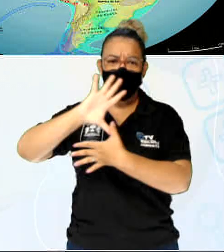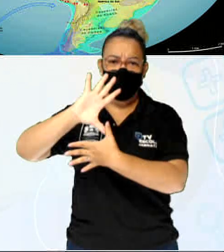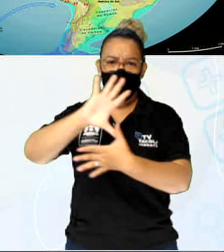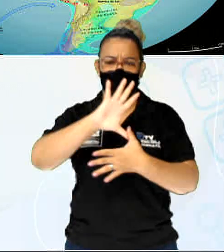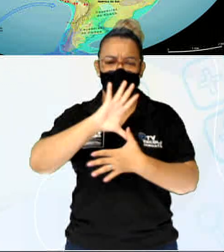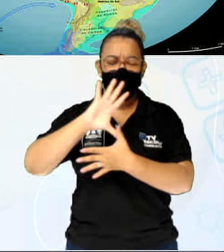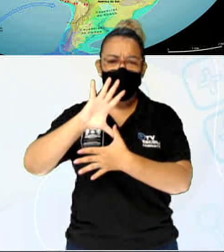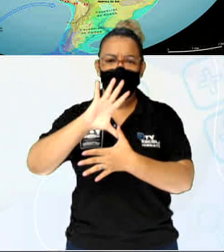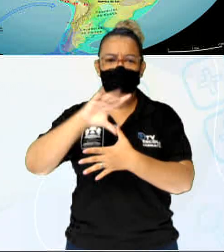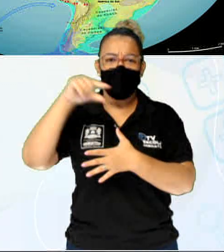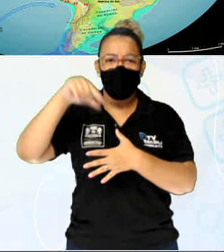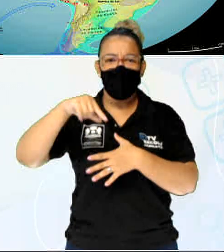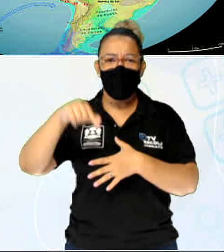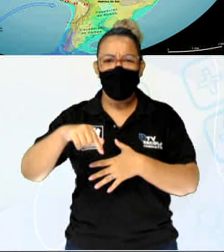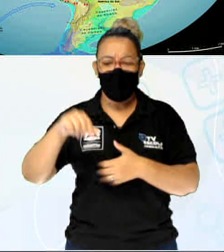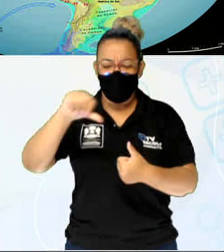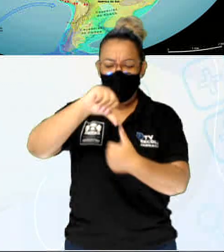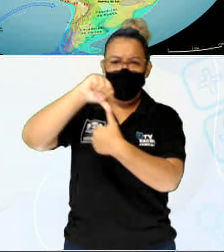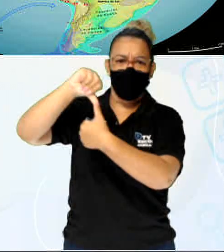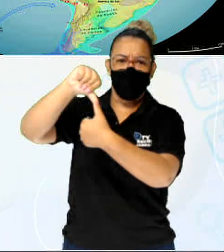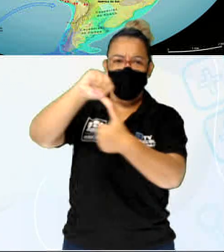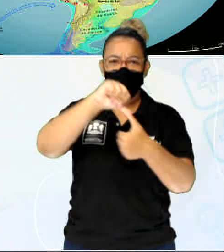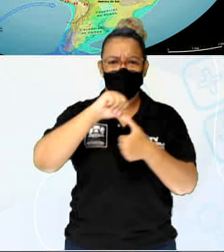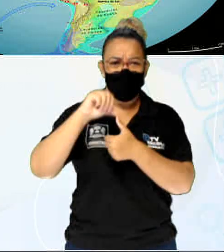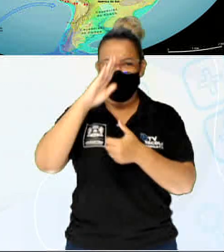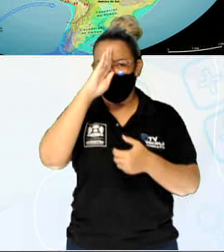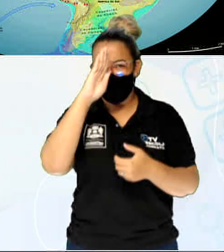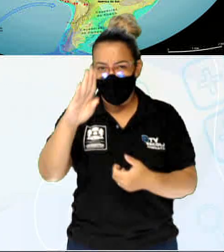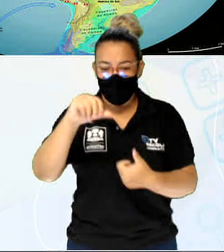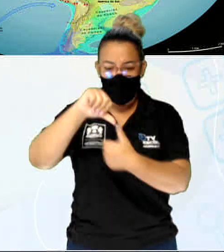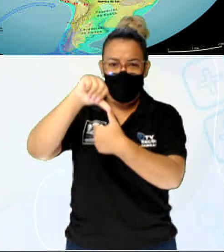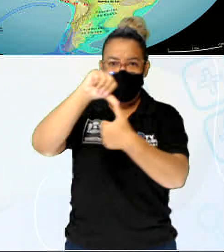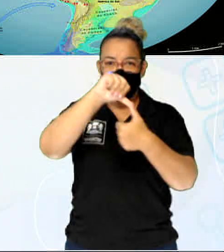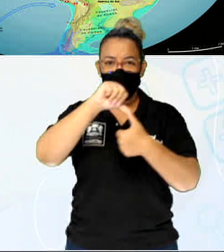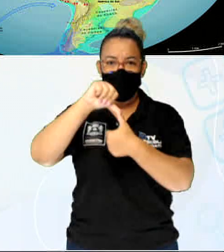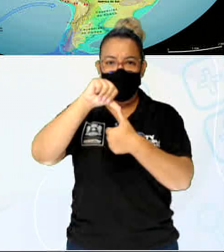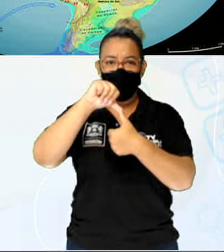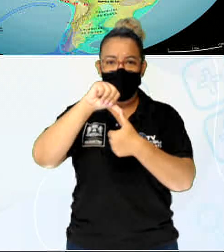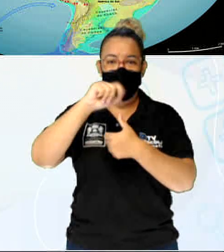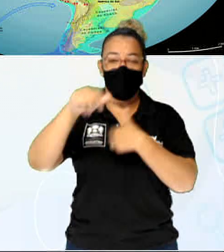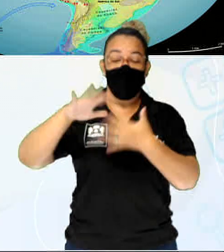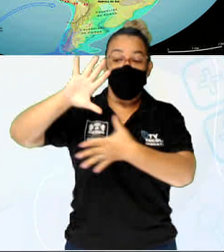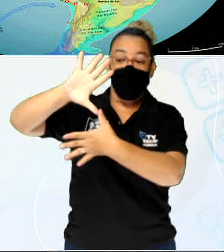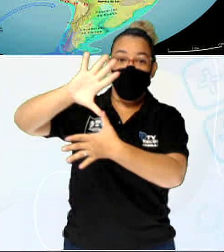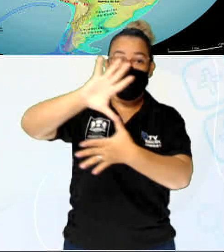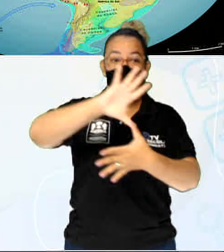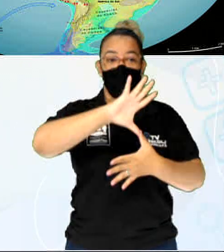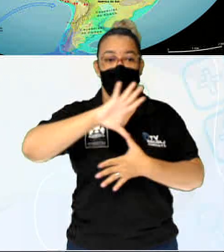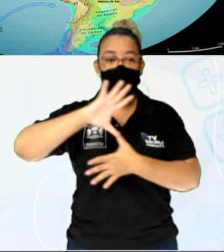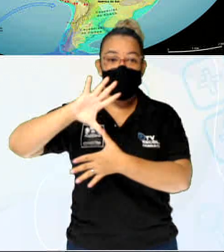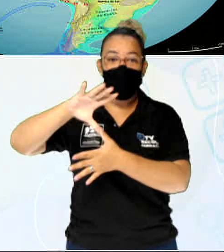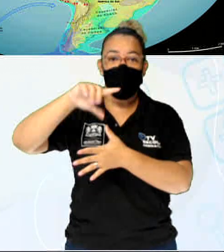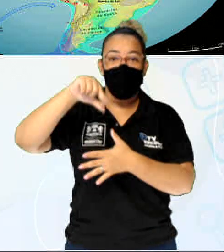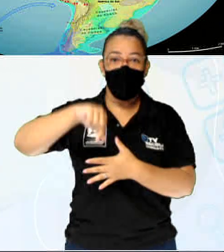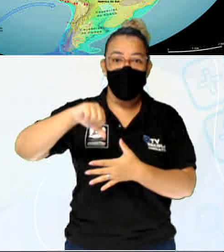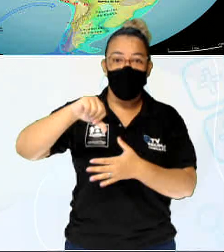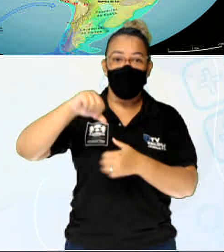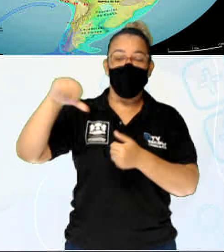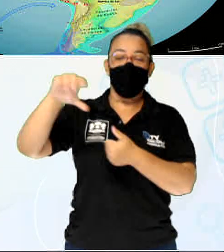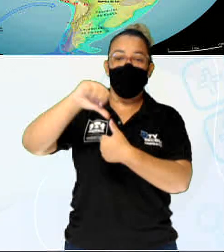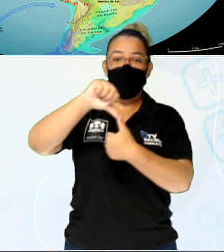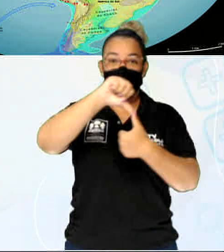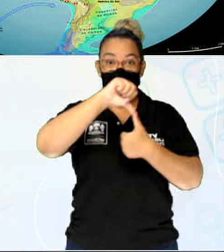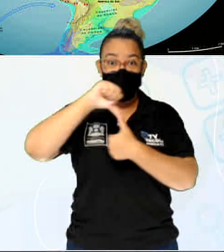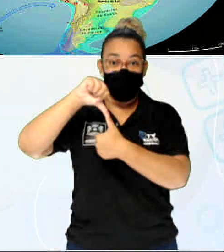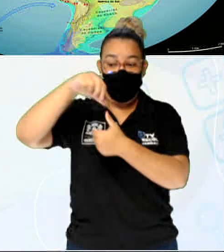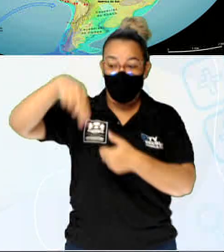e as Américas aí em destaque, a América do Sul aí embaixo, o Brasil sendo o maior país da América do Sul, América Central, América